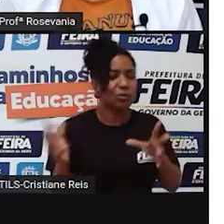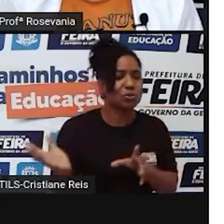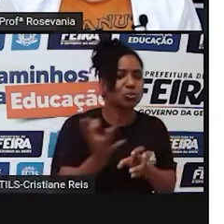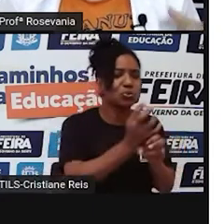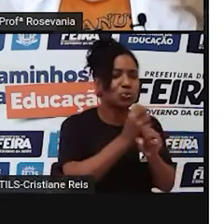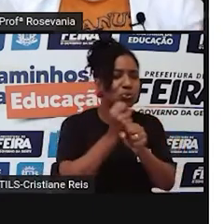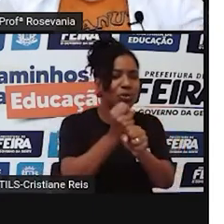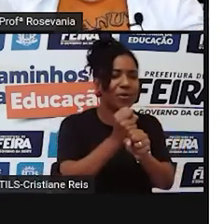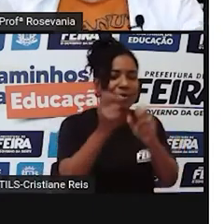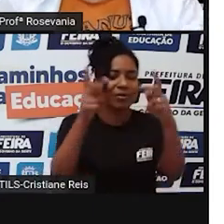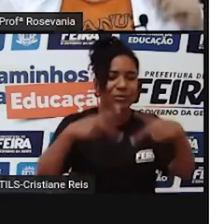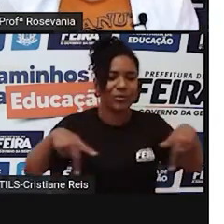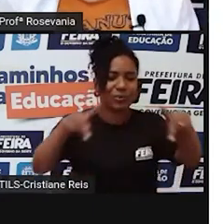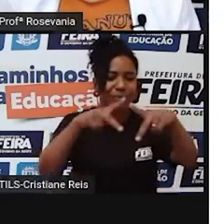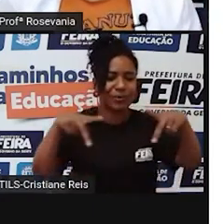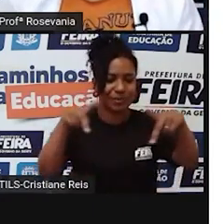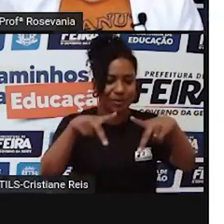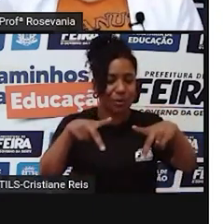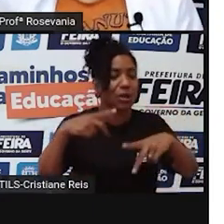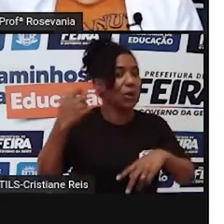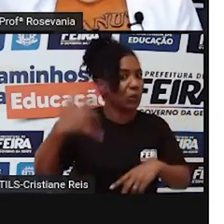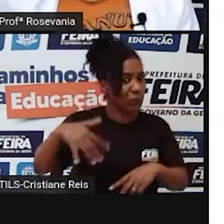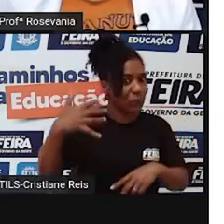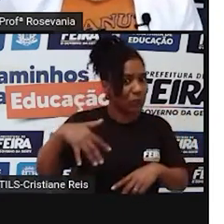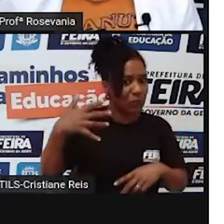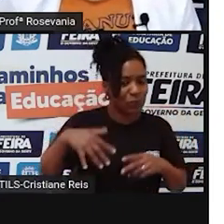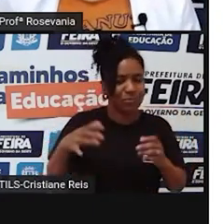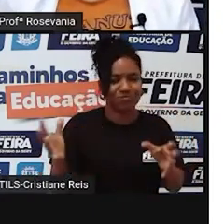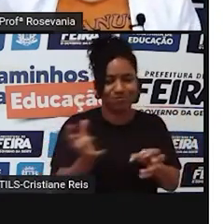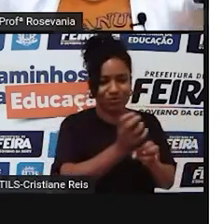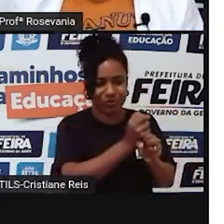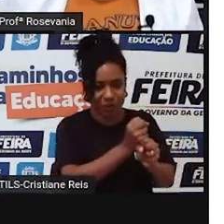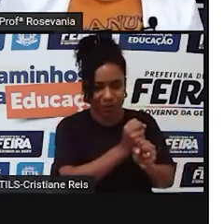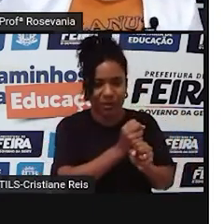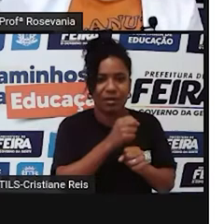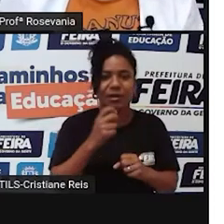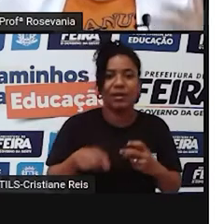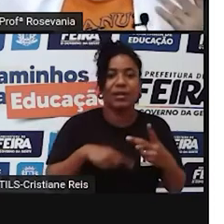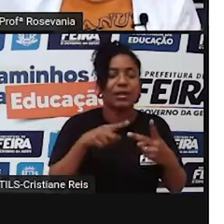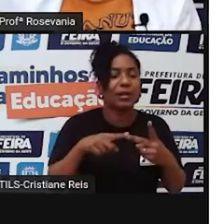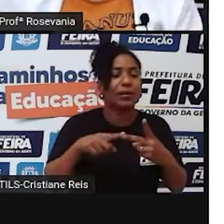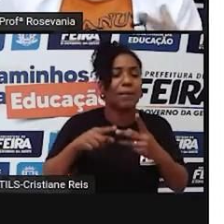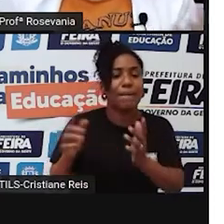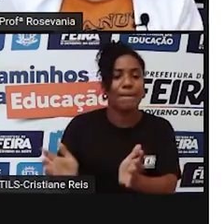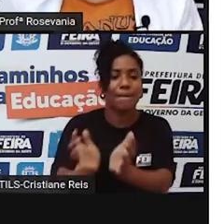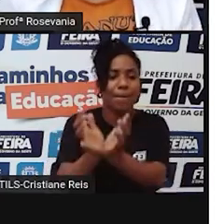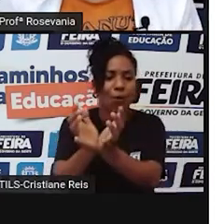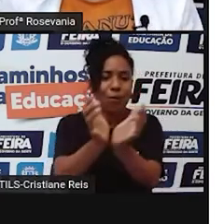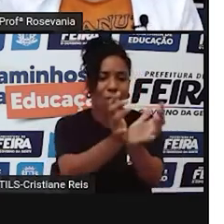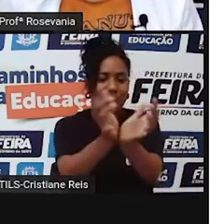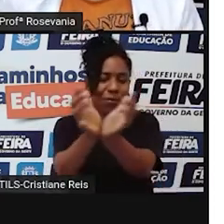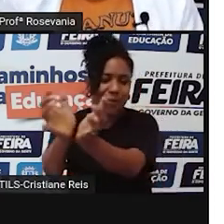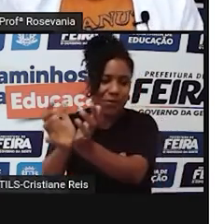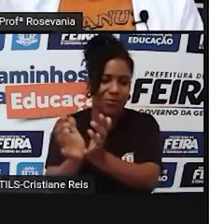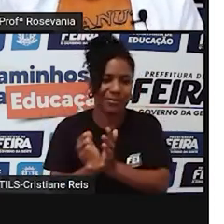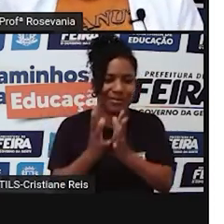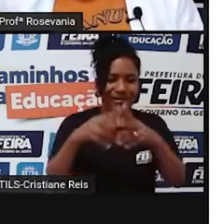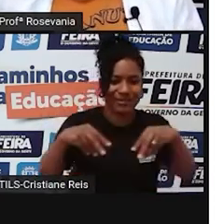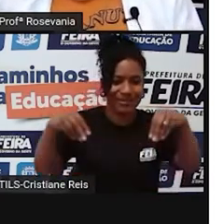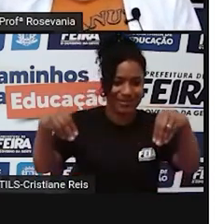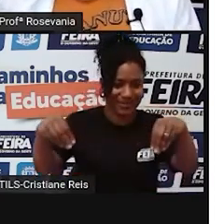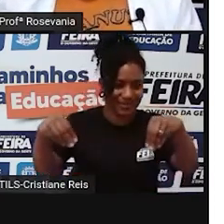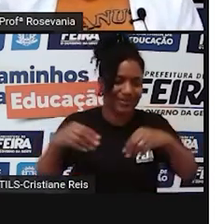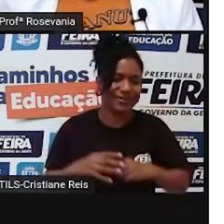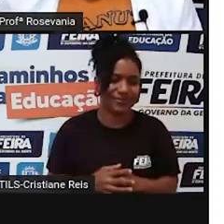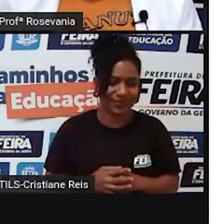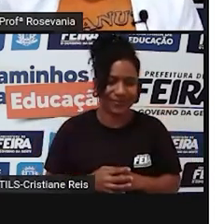habitantes, né, e que é grande esse número total de habitantes, e que povoado tem a ver com a distribuição da população no espaço, aí vem a